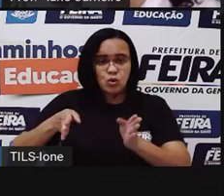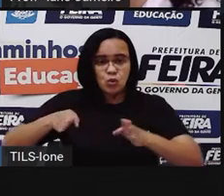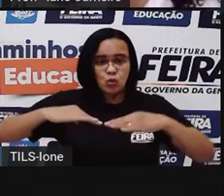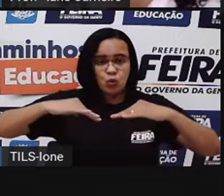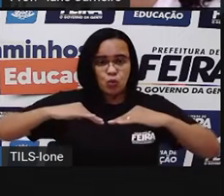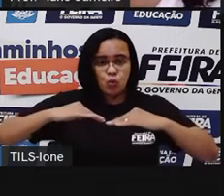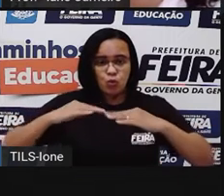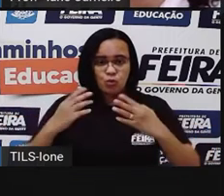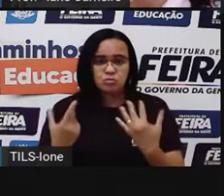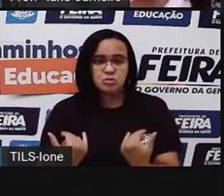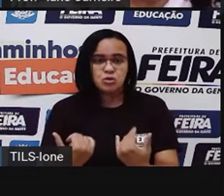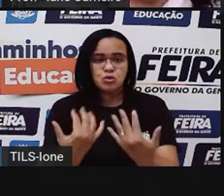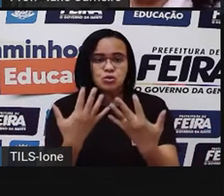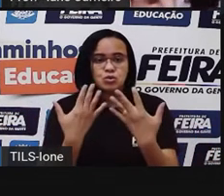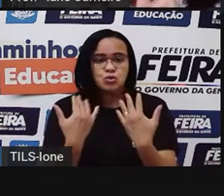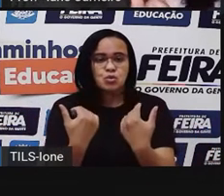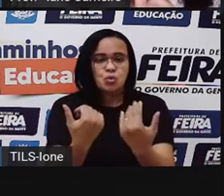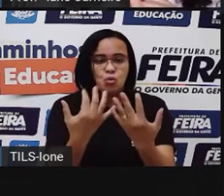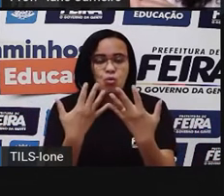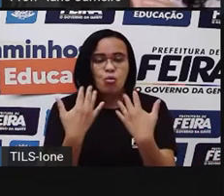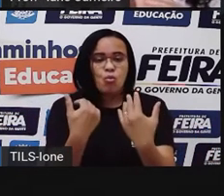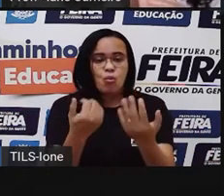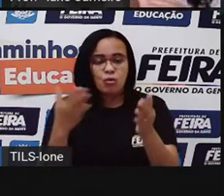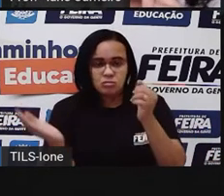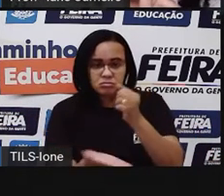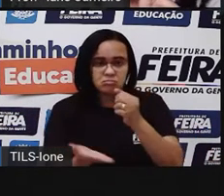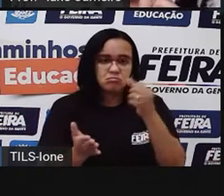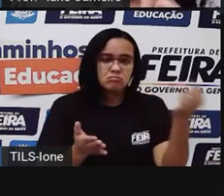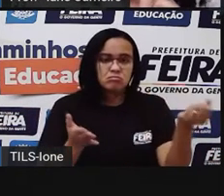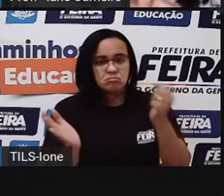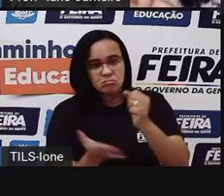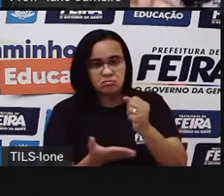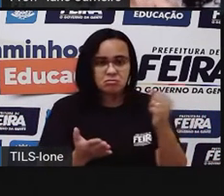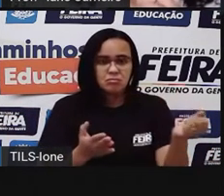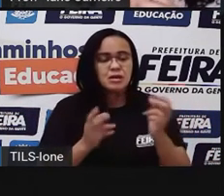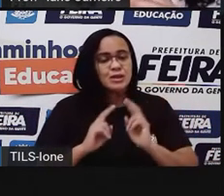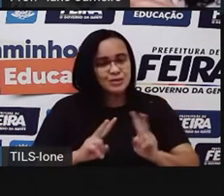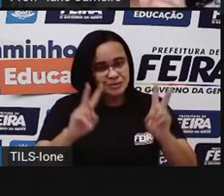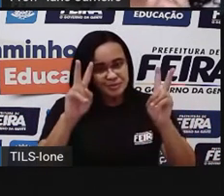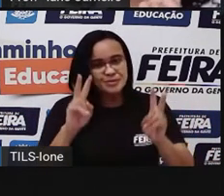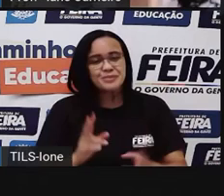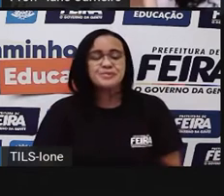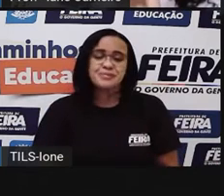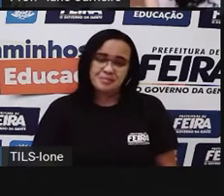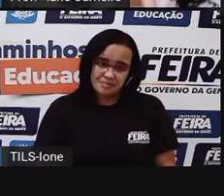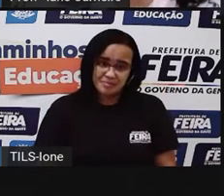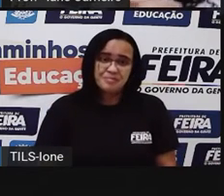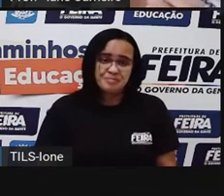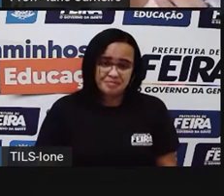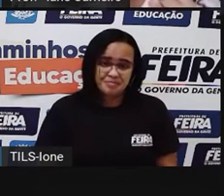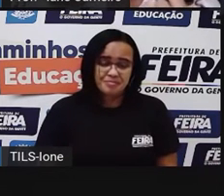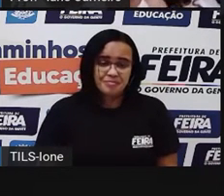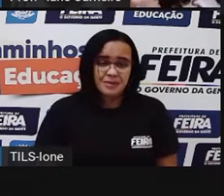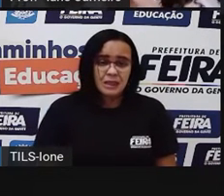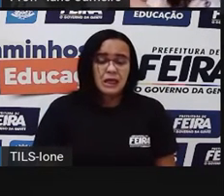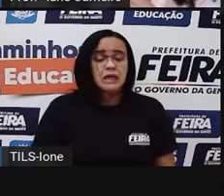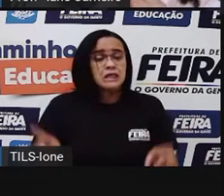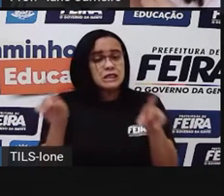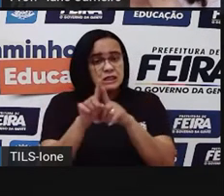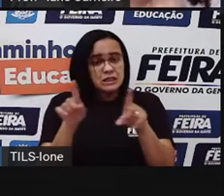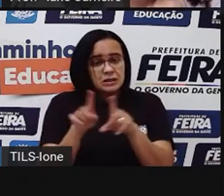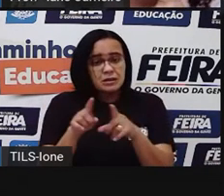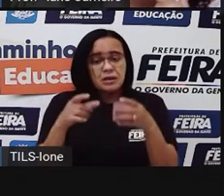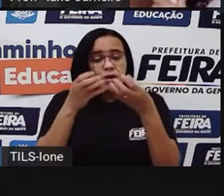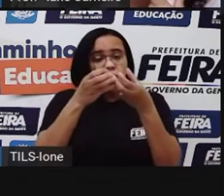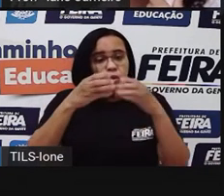matéria-prima do pão. Tá bom? Vamos ver mais uma? Olha só, a cadeia produtiva do ovo. Como é